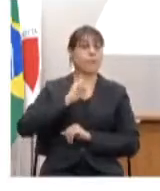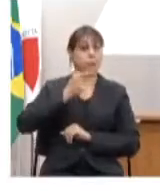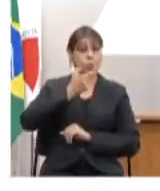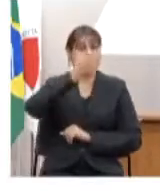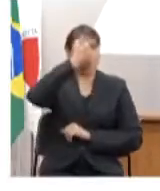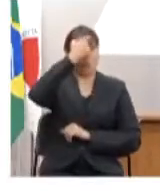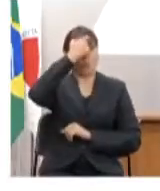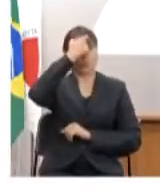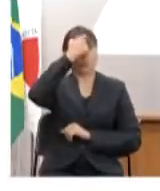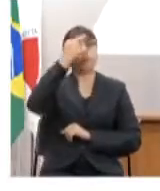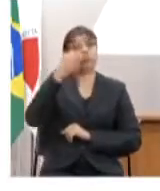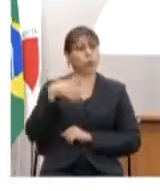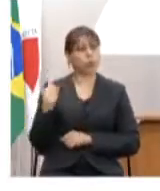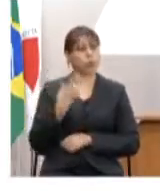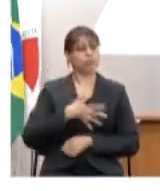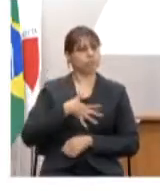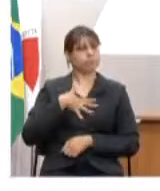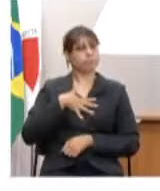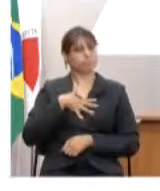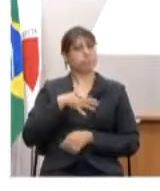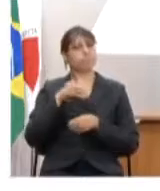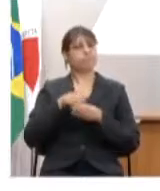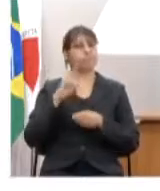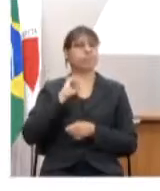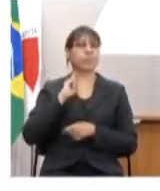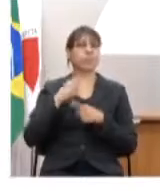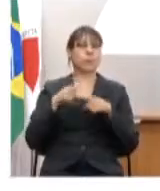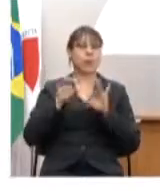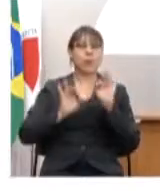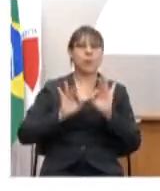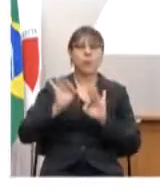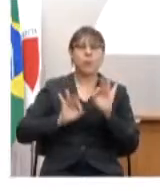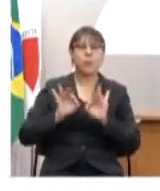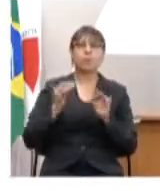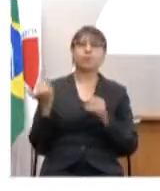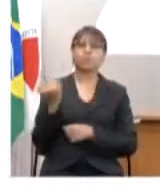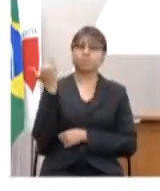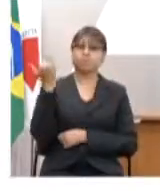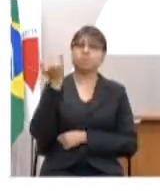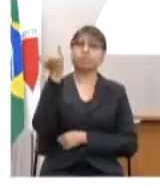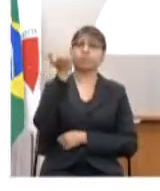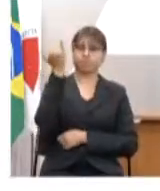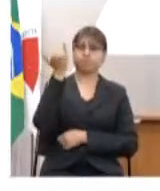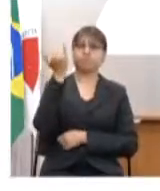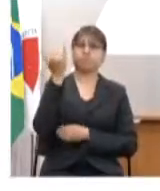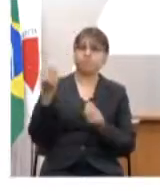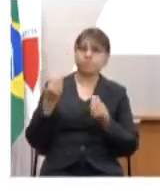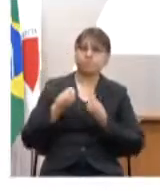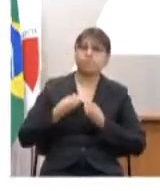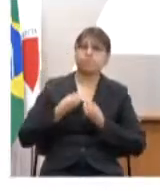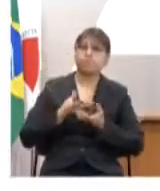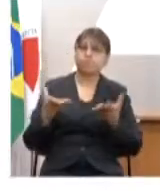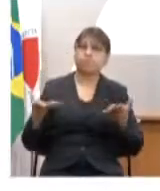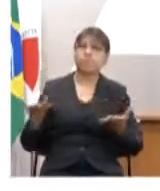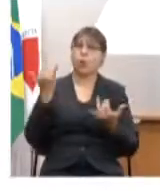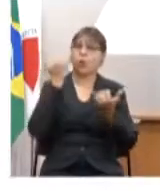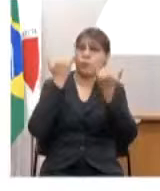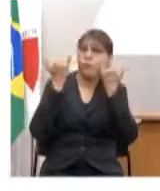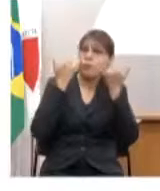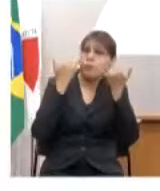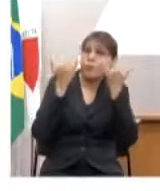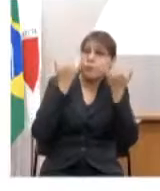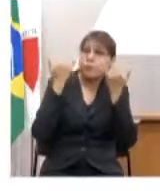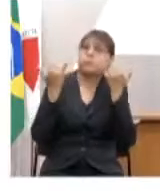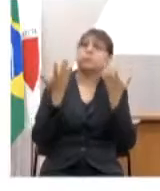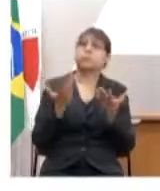nós é um motivo de orgulho em Minas Gerais é um programa muito robusto que nos fornece muitas informações e